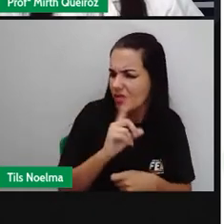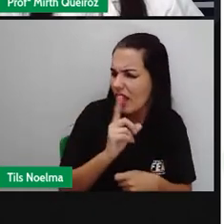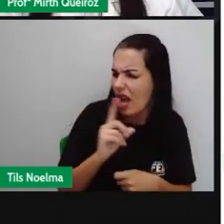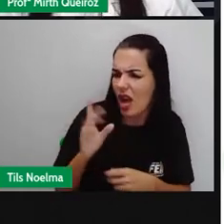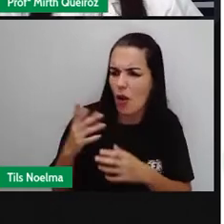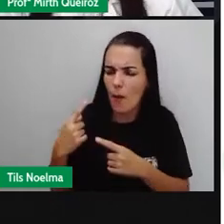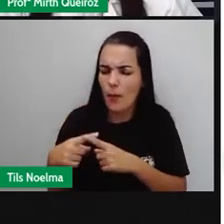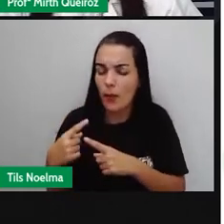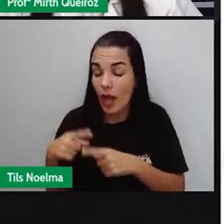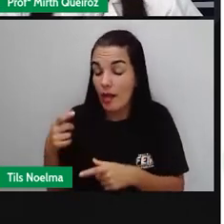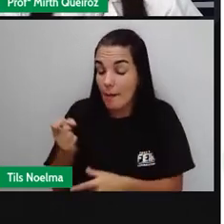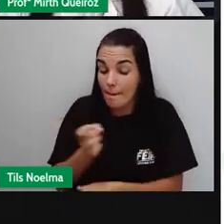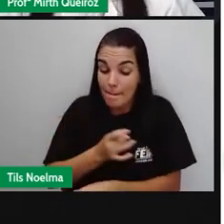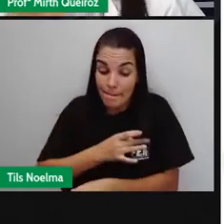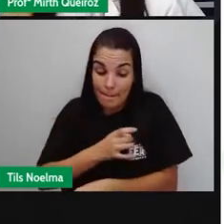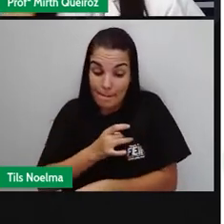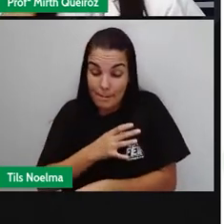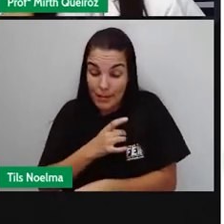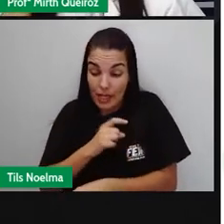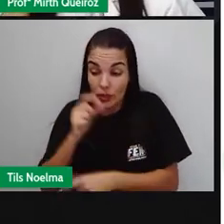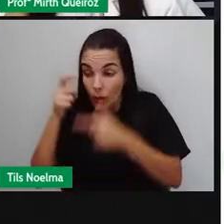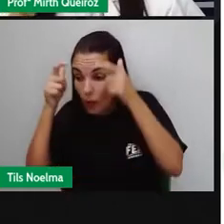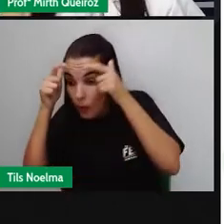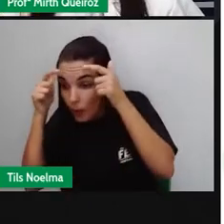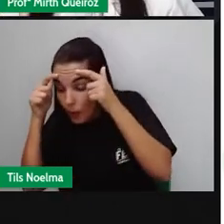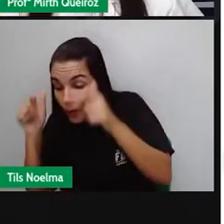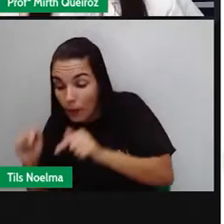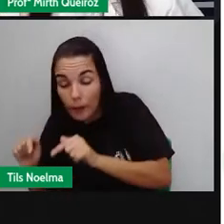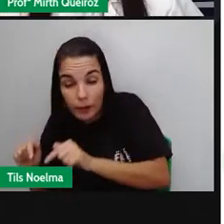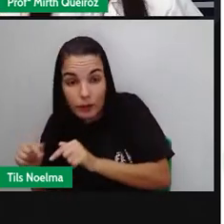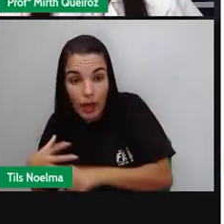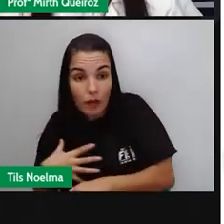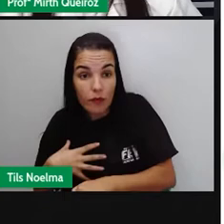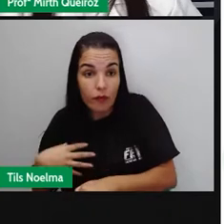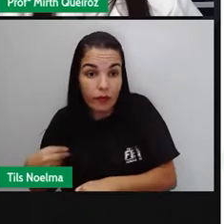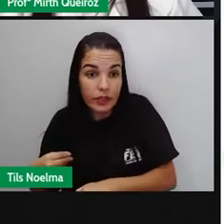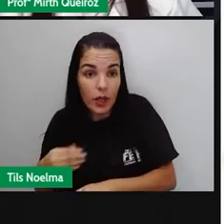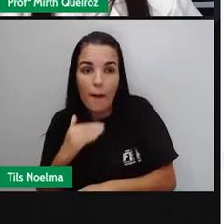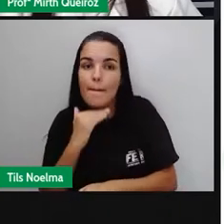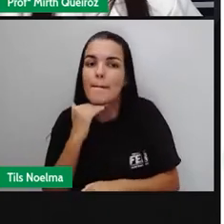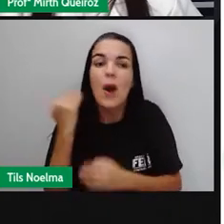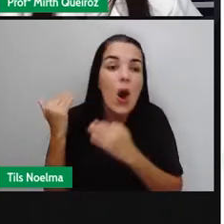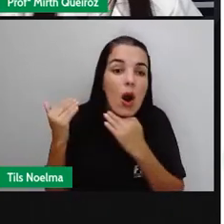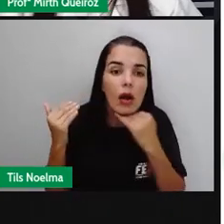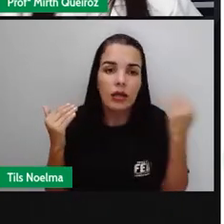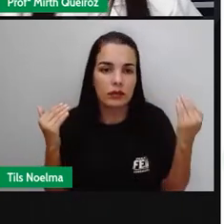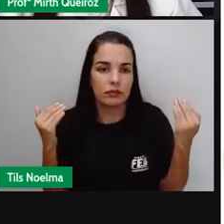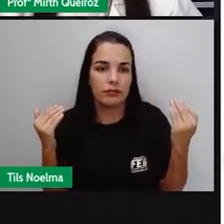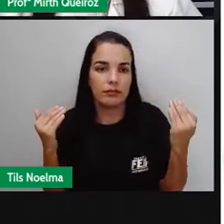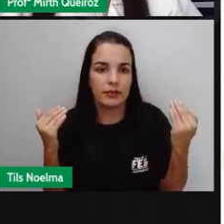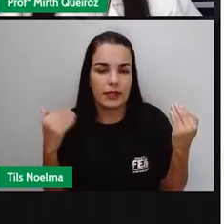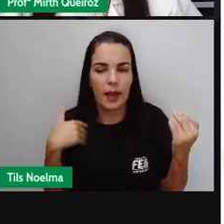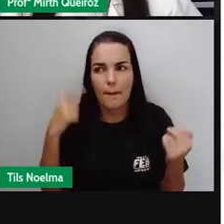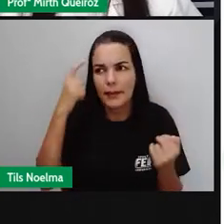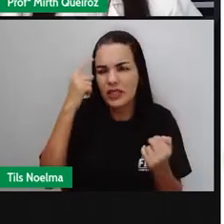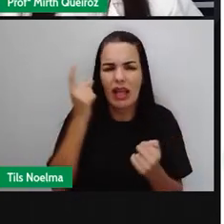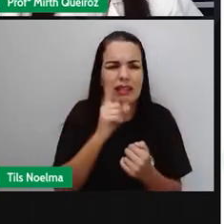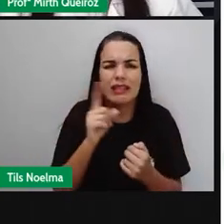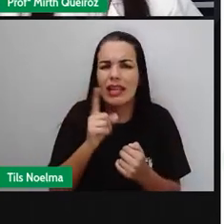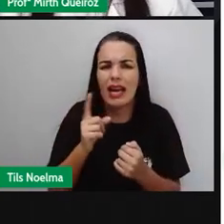guerra. Já porque ele ficou com medo desse príncipe, ele acabar morrendo na guerra.